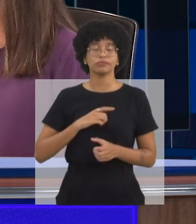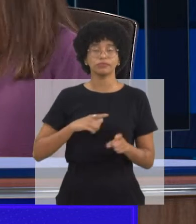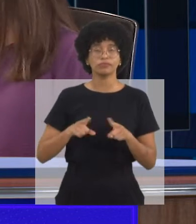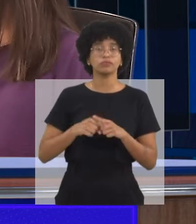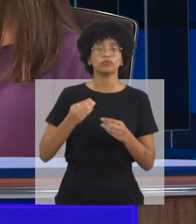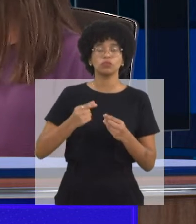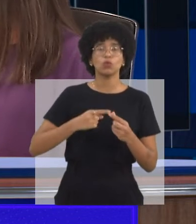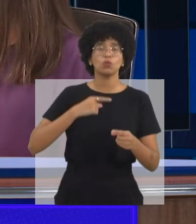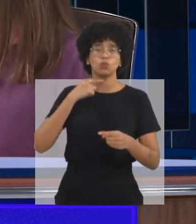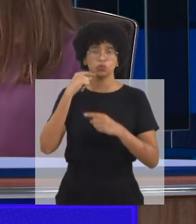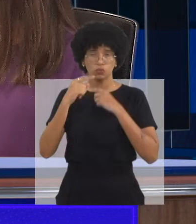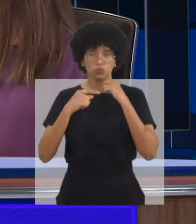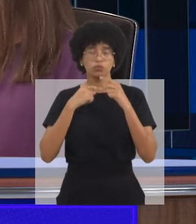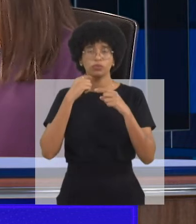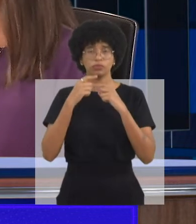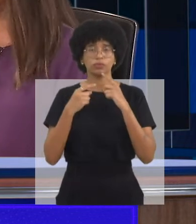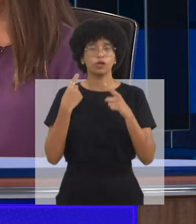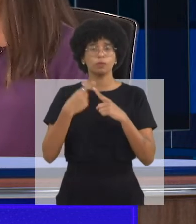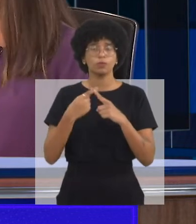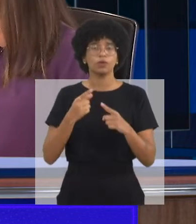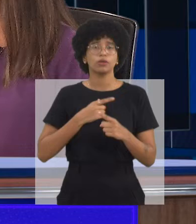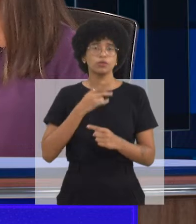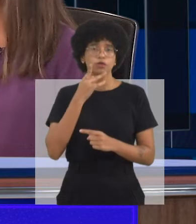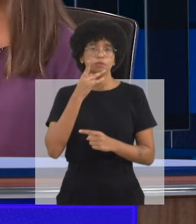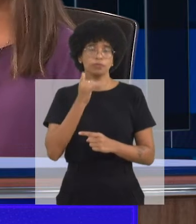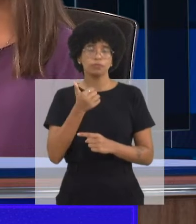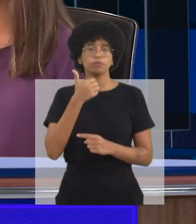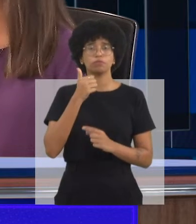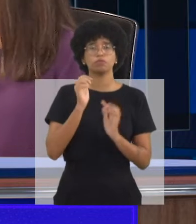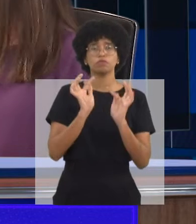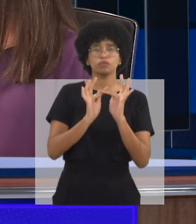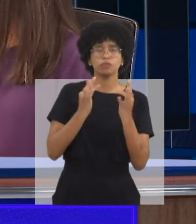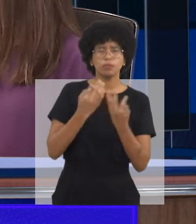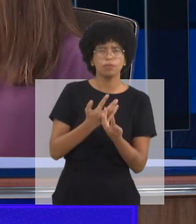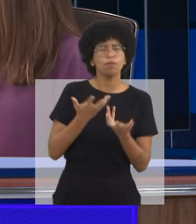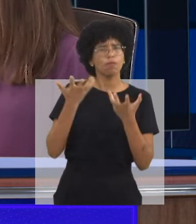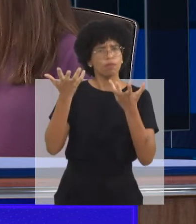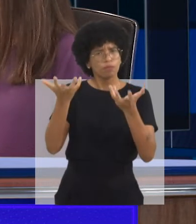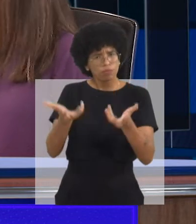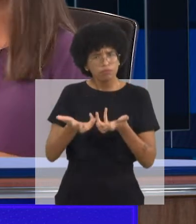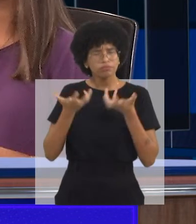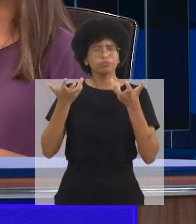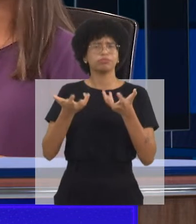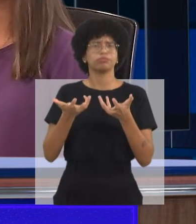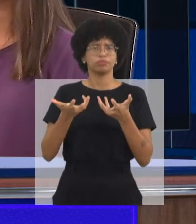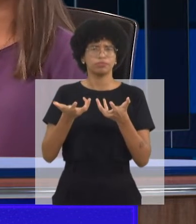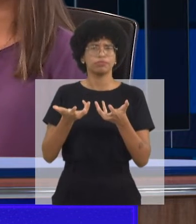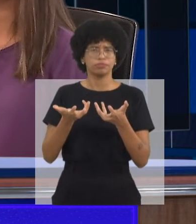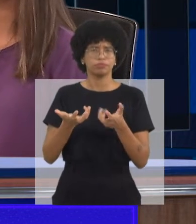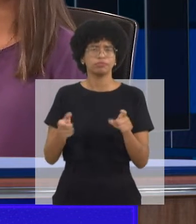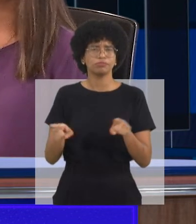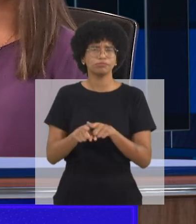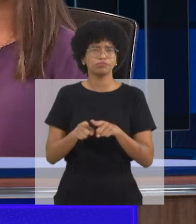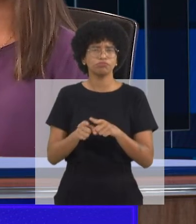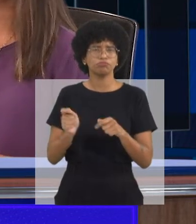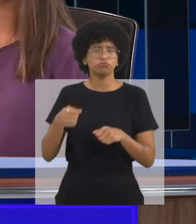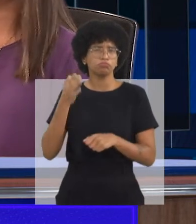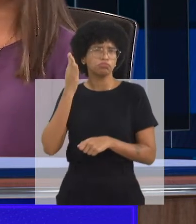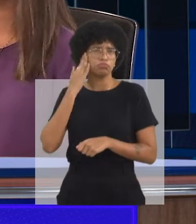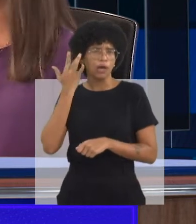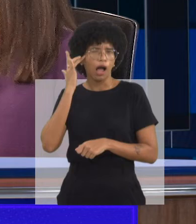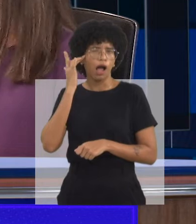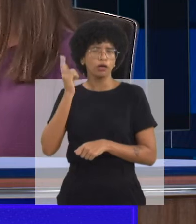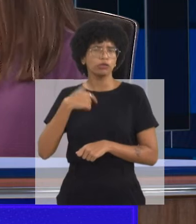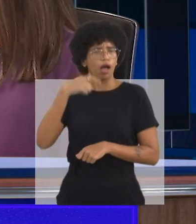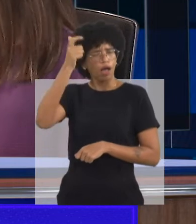muito mais cientificamente, as crianças que passam pelo processo de estimulação precoce, elas são mais desenvolvidas, e a criança